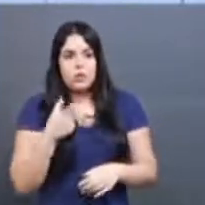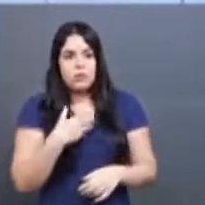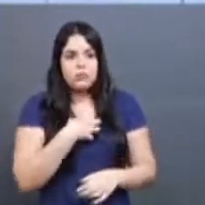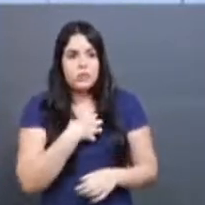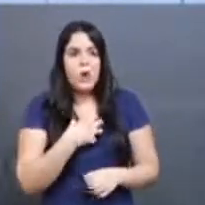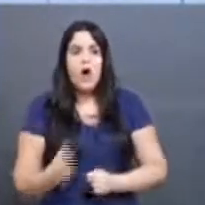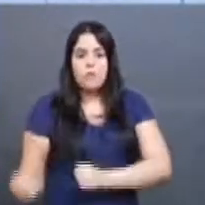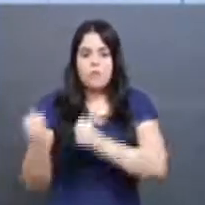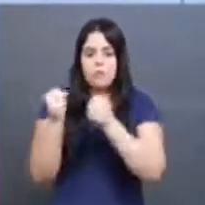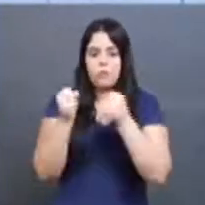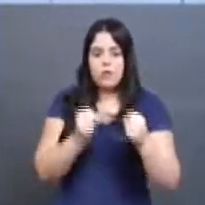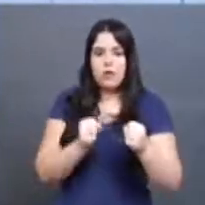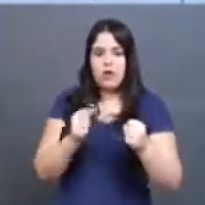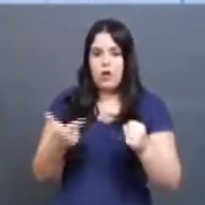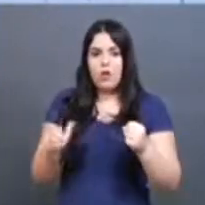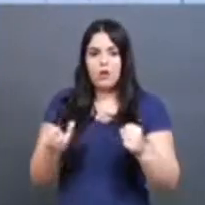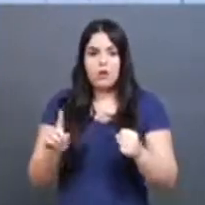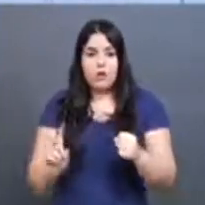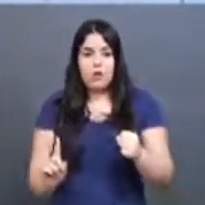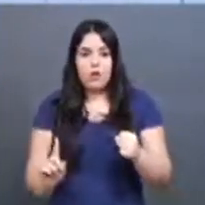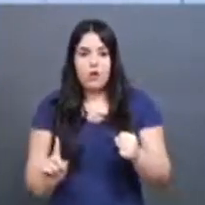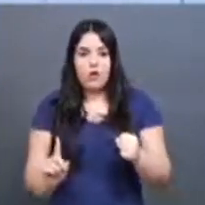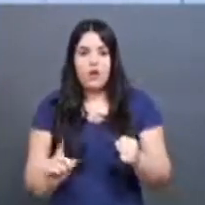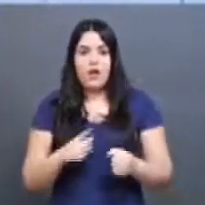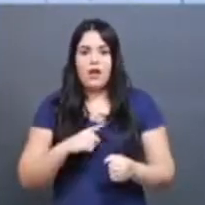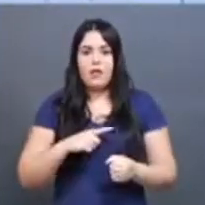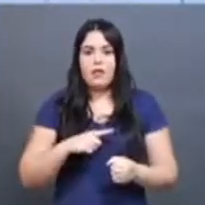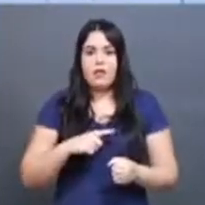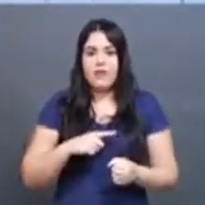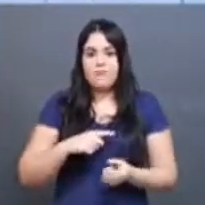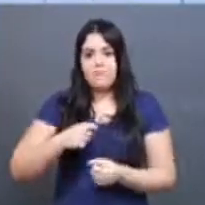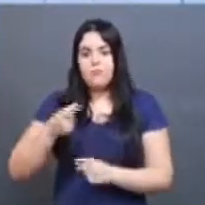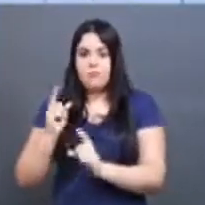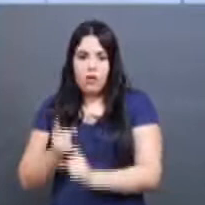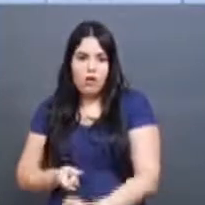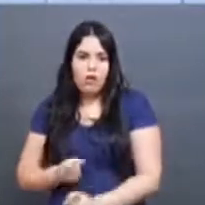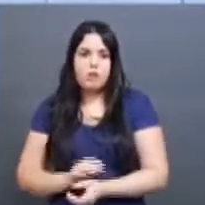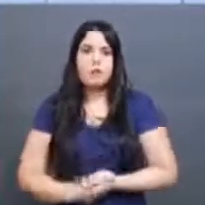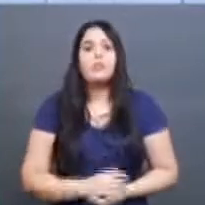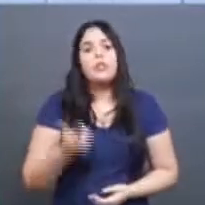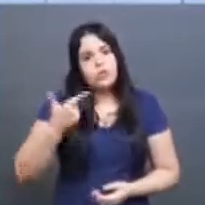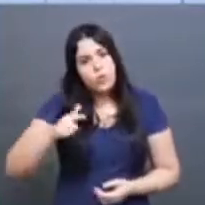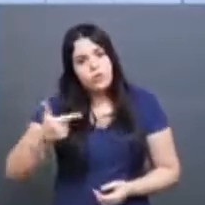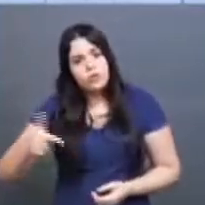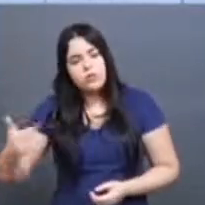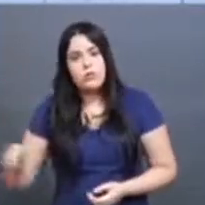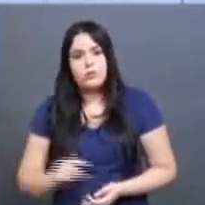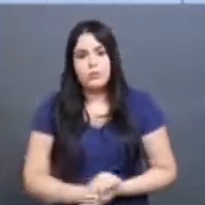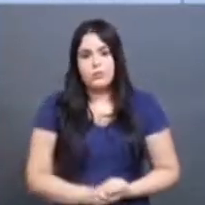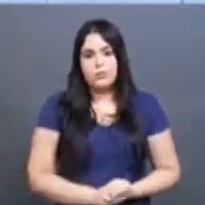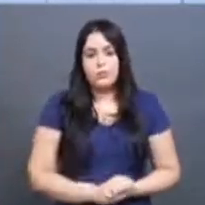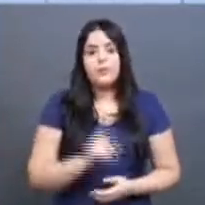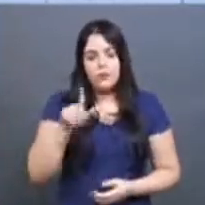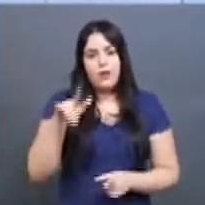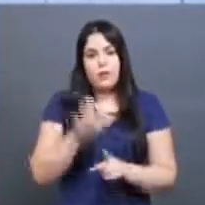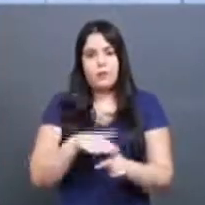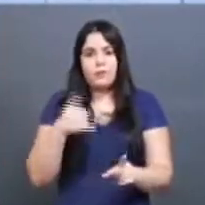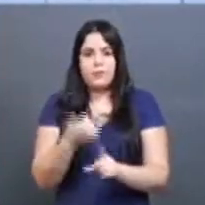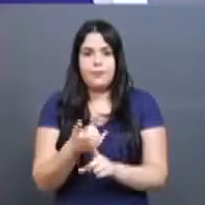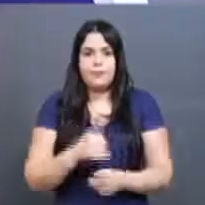e a outra não tanto. E que ocorre repetidamente. Por repetidas vezes. Isso é o bullying.